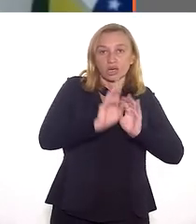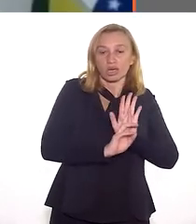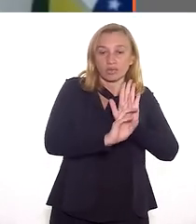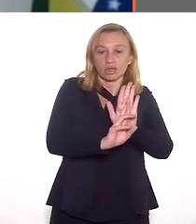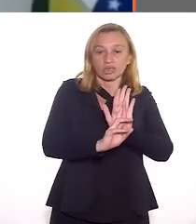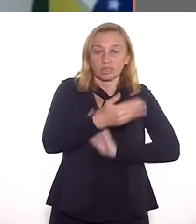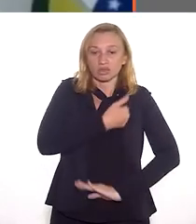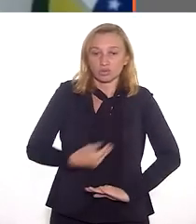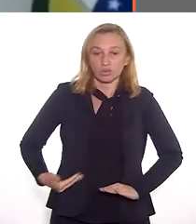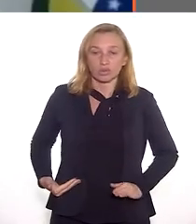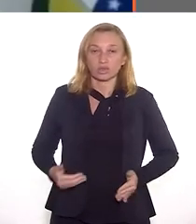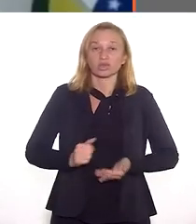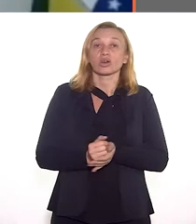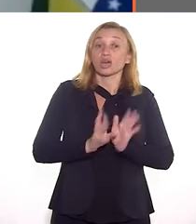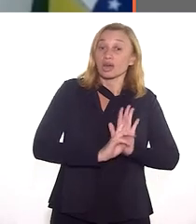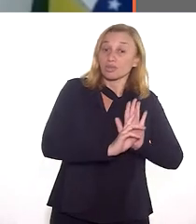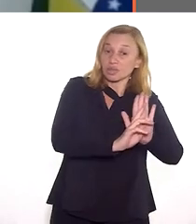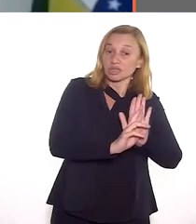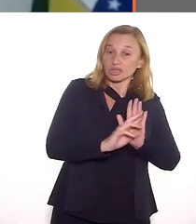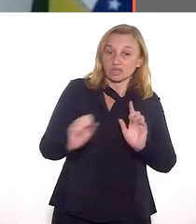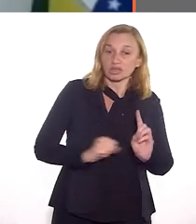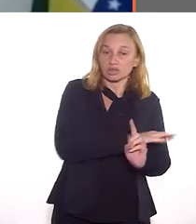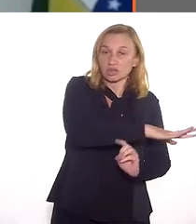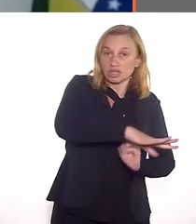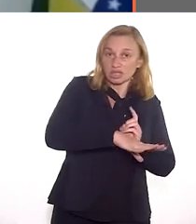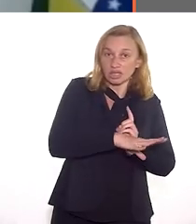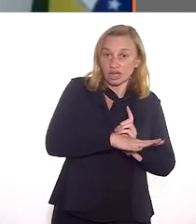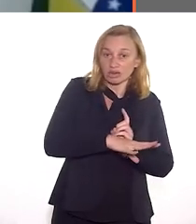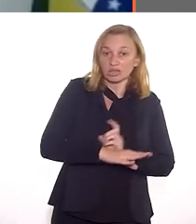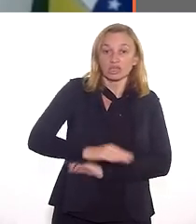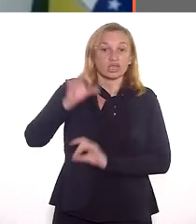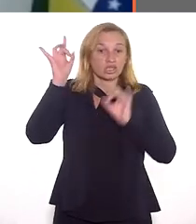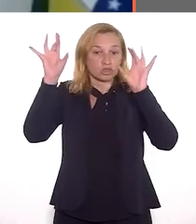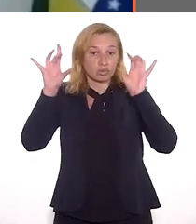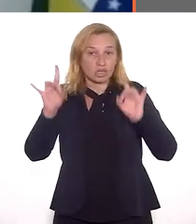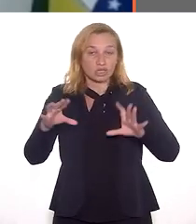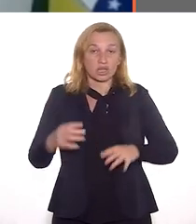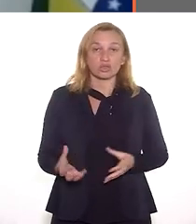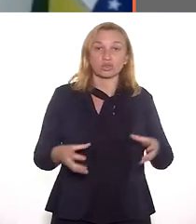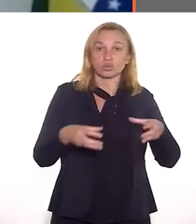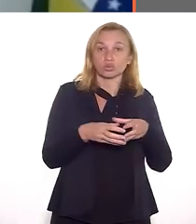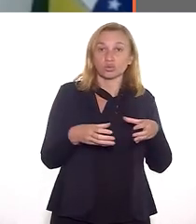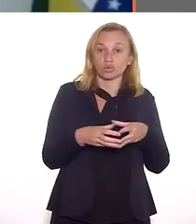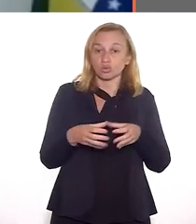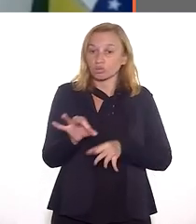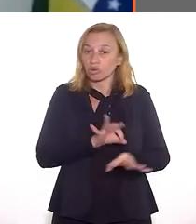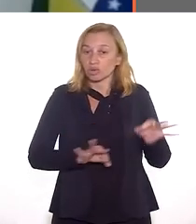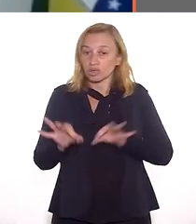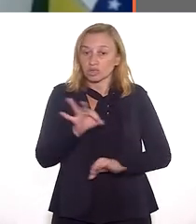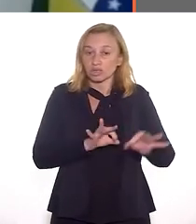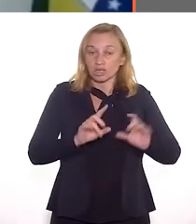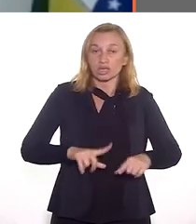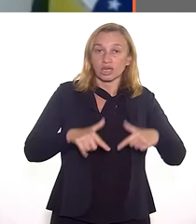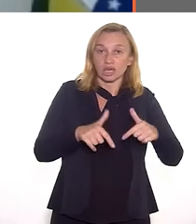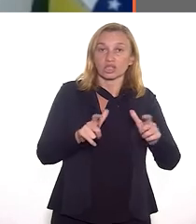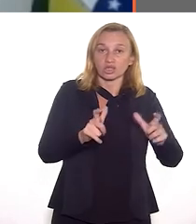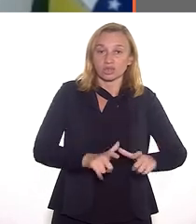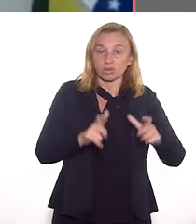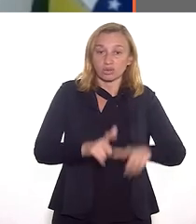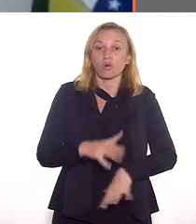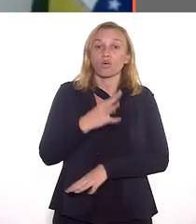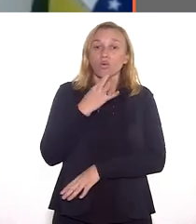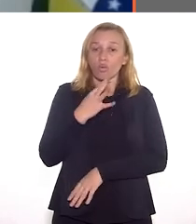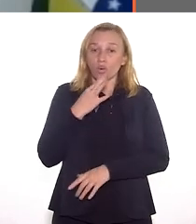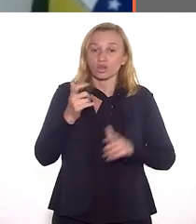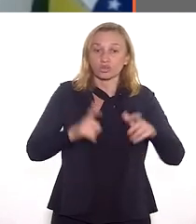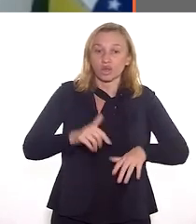de monitoramento, com representação governamental, com representação da sociedade civil, em especial dos coletivos organizados que